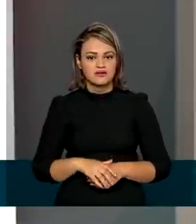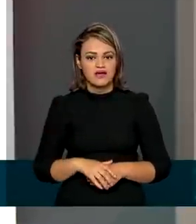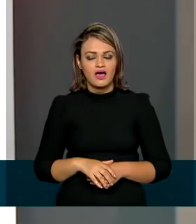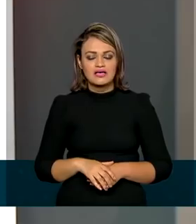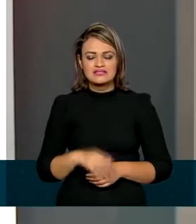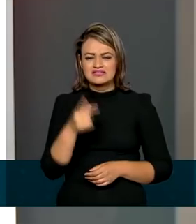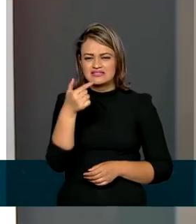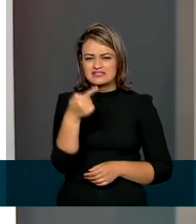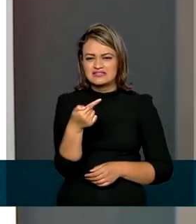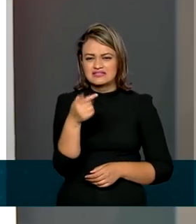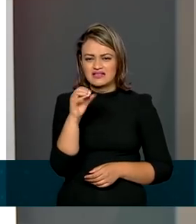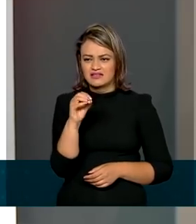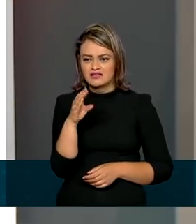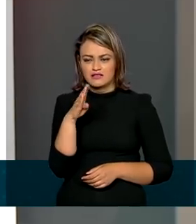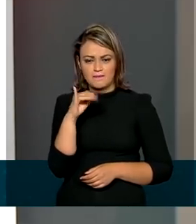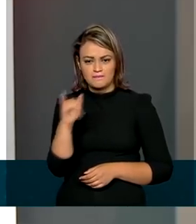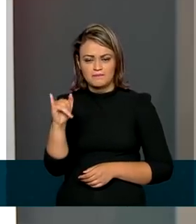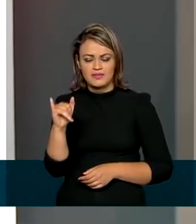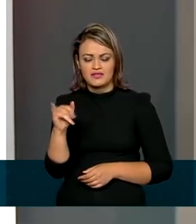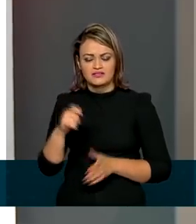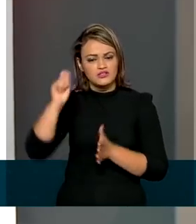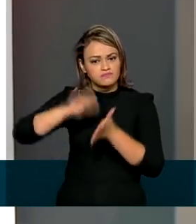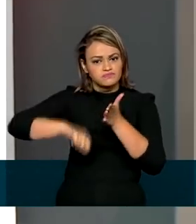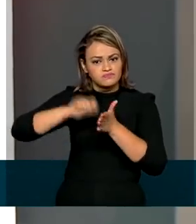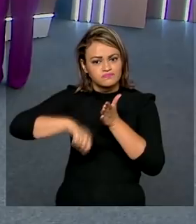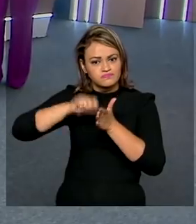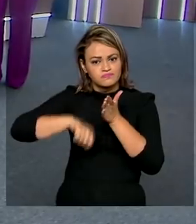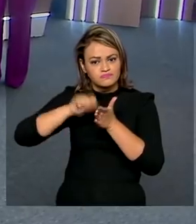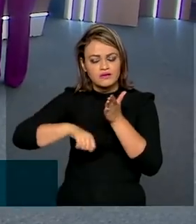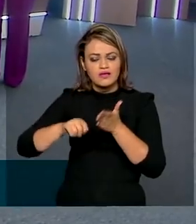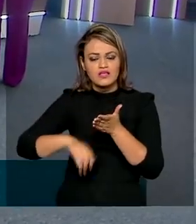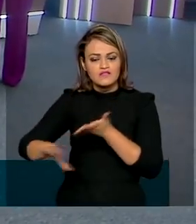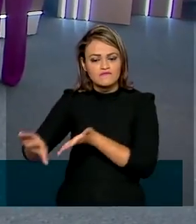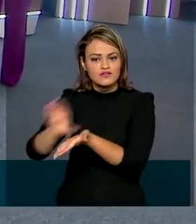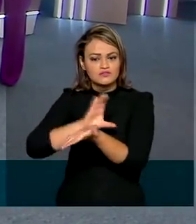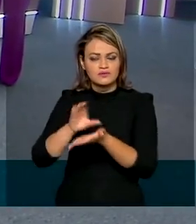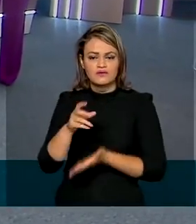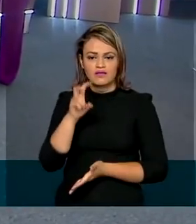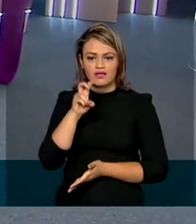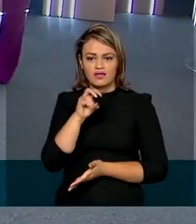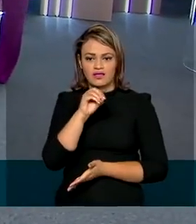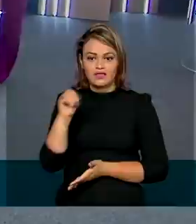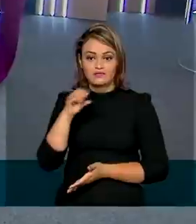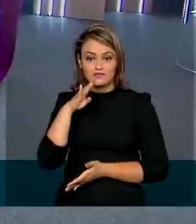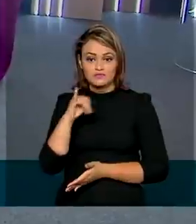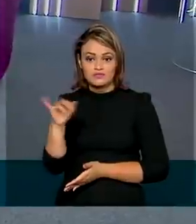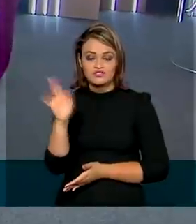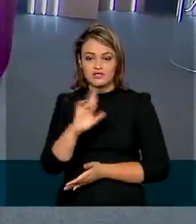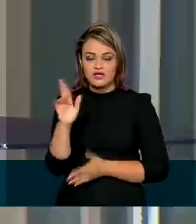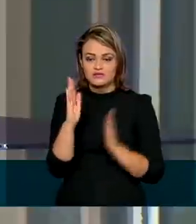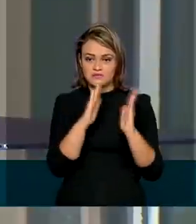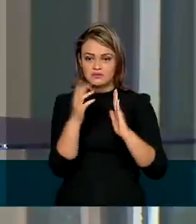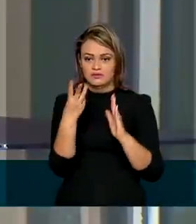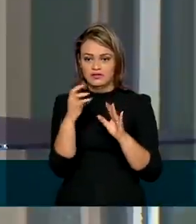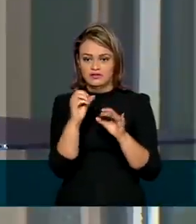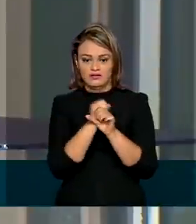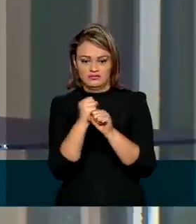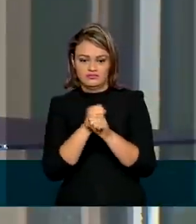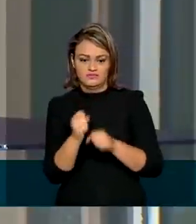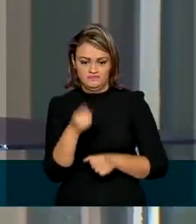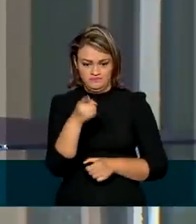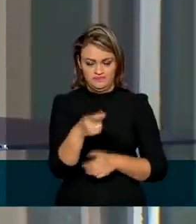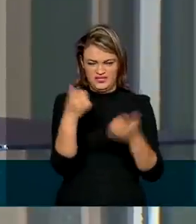70 bilhões de bônus de assinatura e investimentos de 500 bilhões de reais em 30 anos. Bento